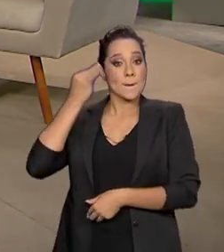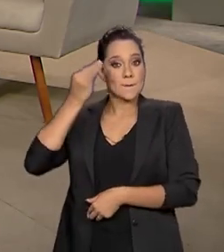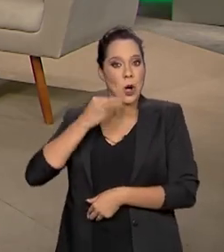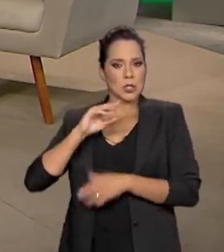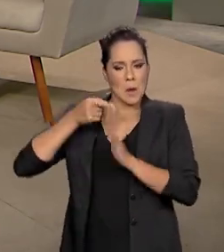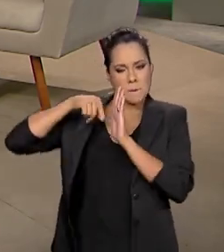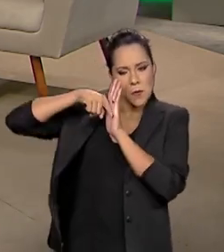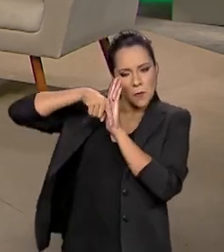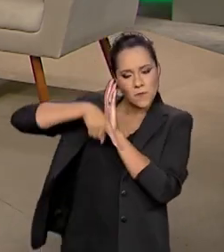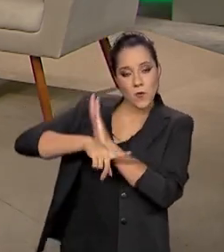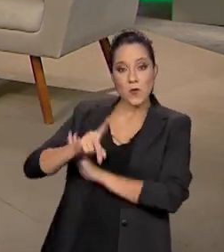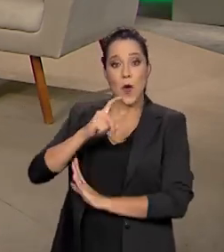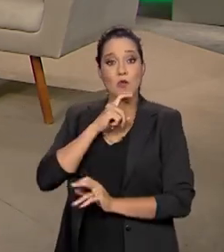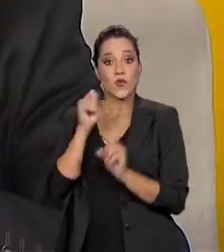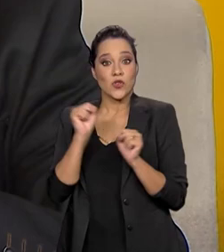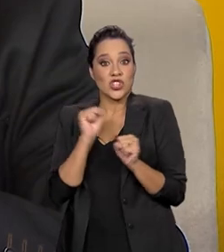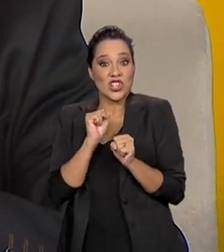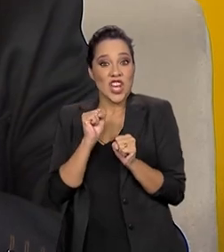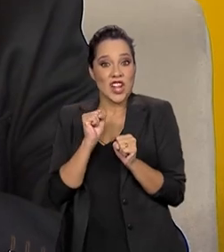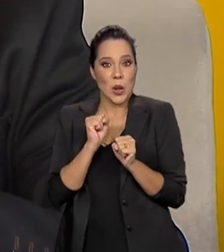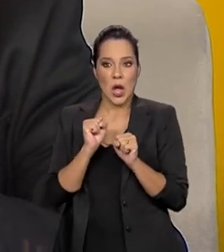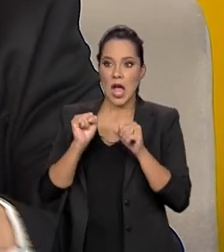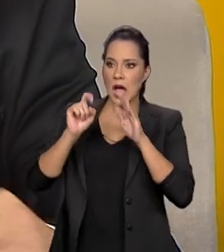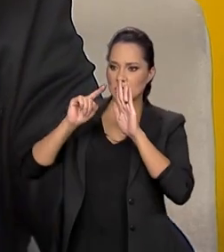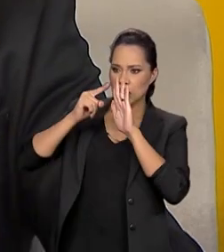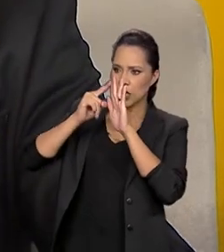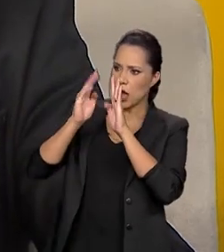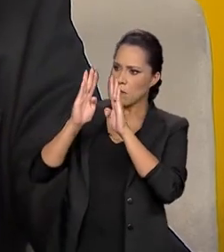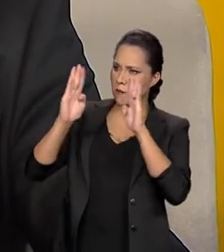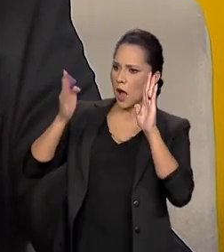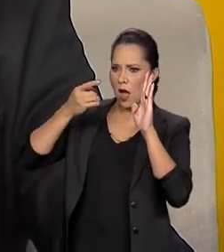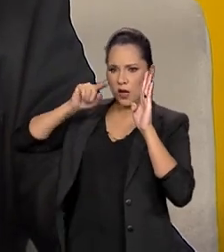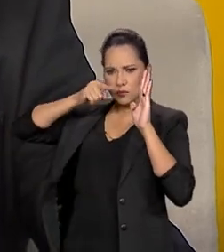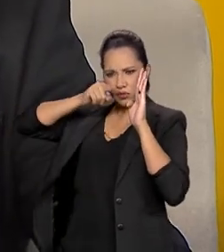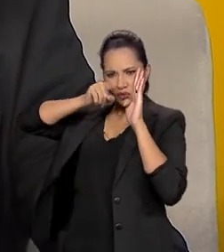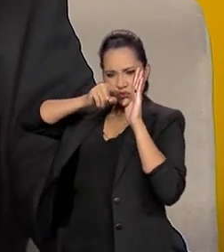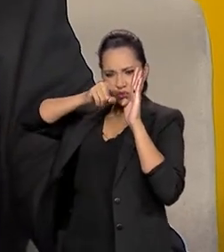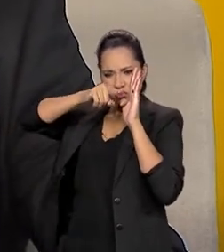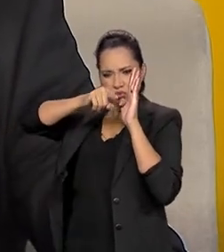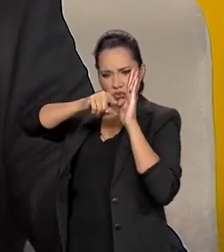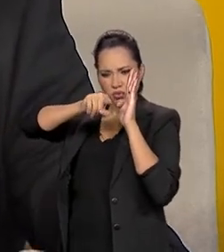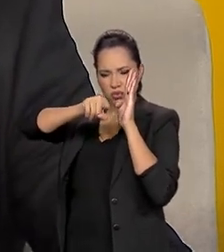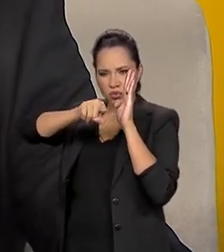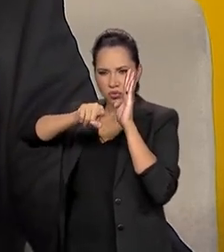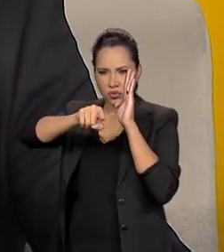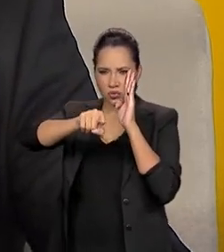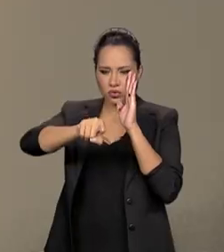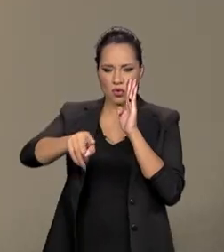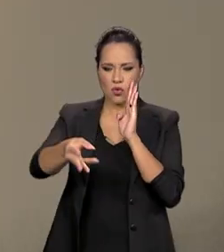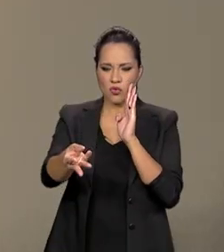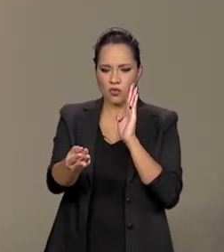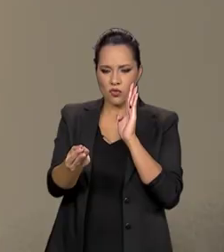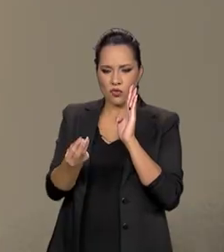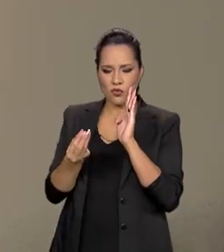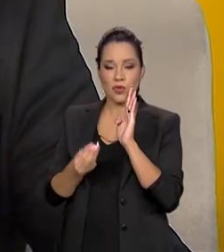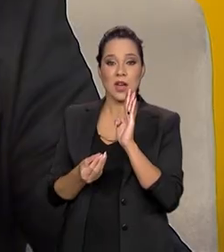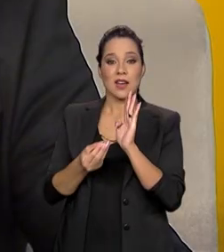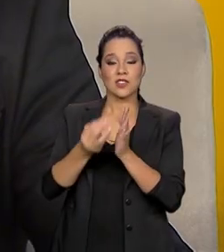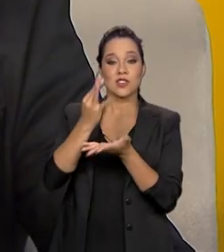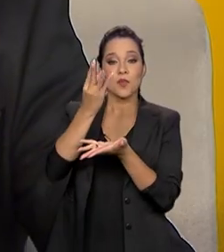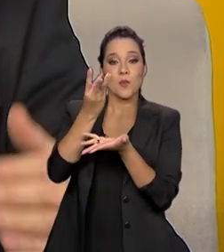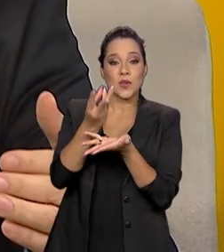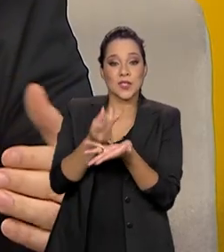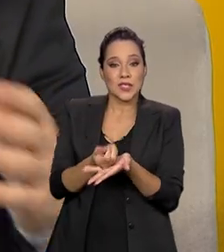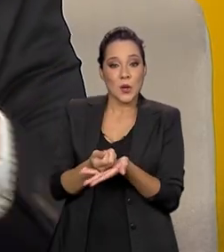profundas do gelo Antártico, que a gente sabe o que aconteceu na atmosfera durante milhões de anos. Deposição de camadas de carbono. Exatamente.